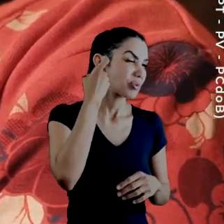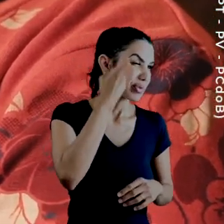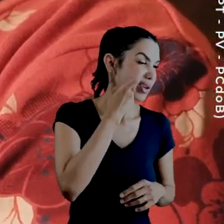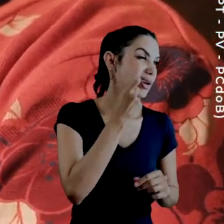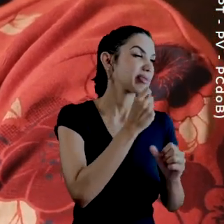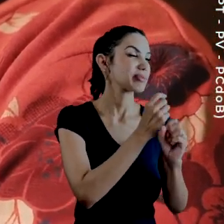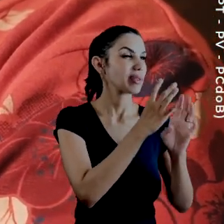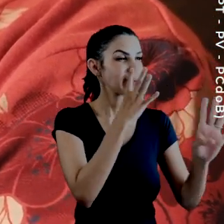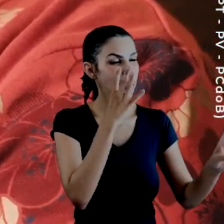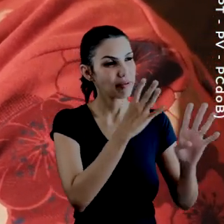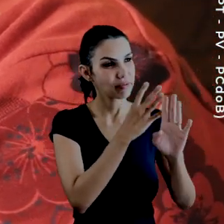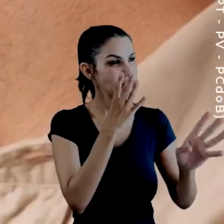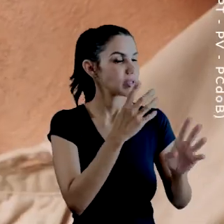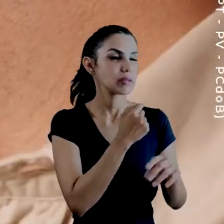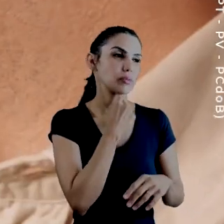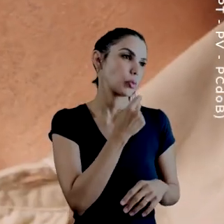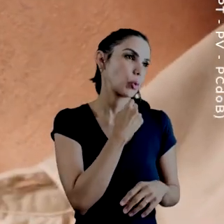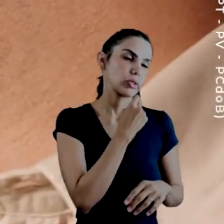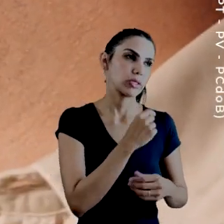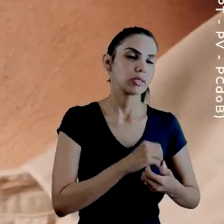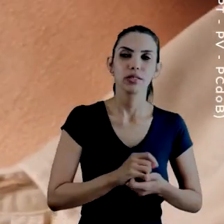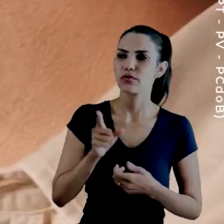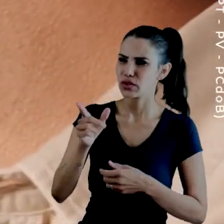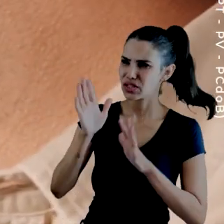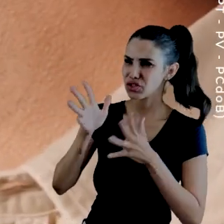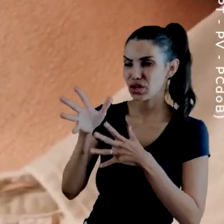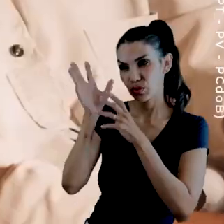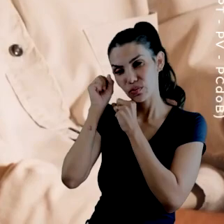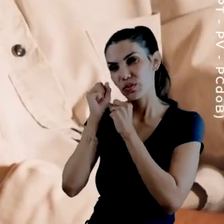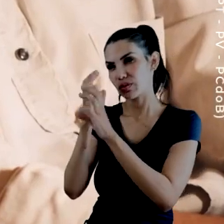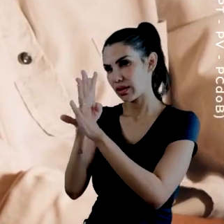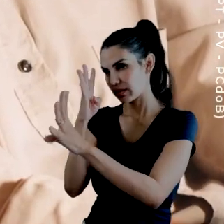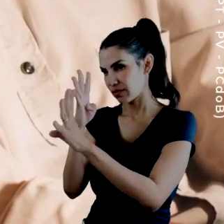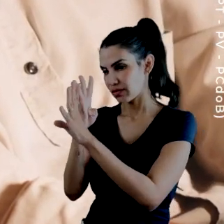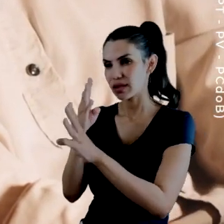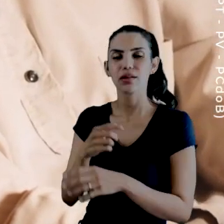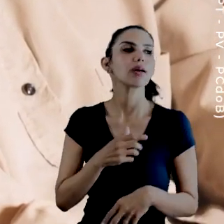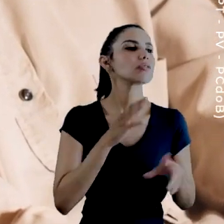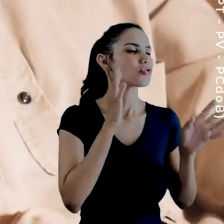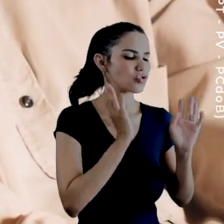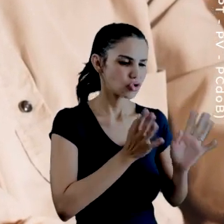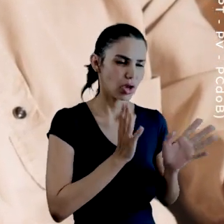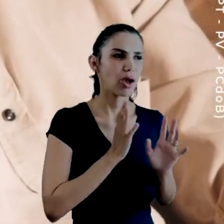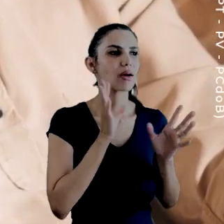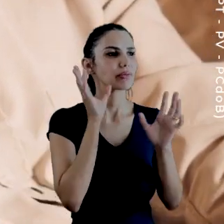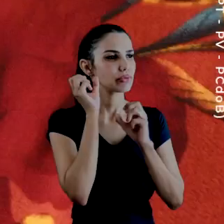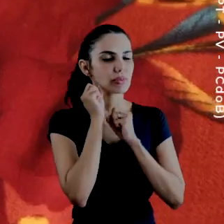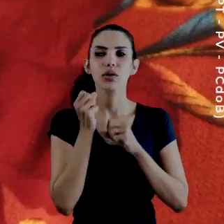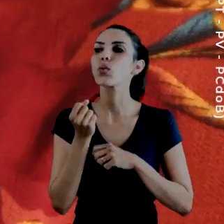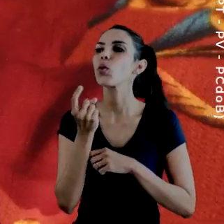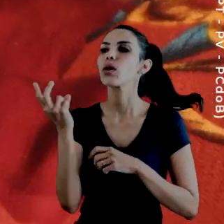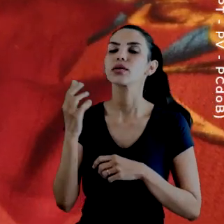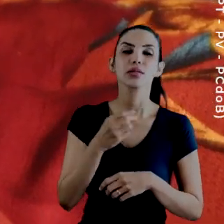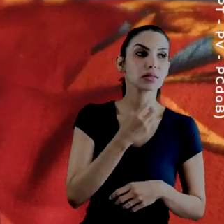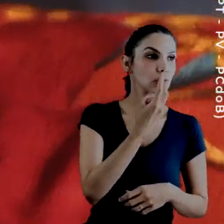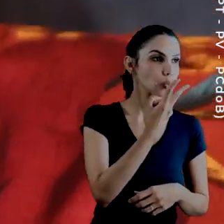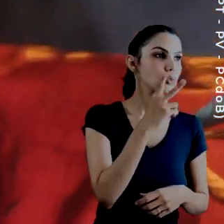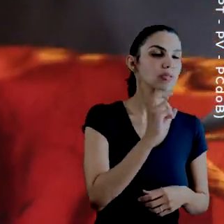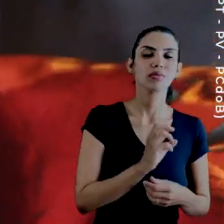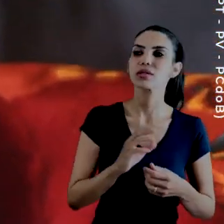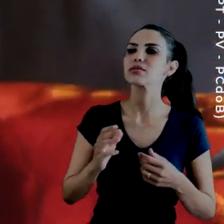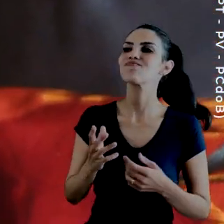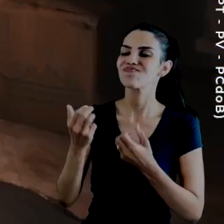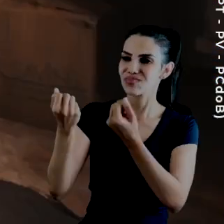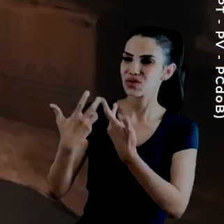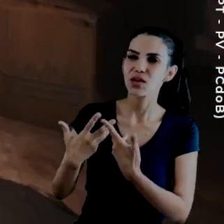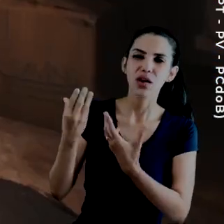consigo ainda. Você já chegou a dormir na fila do Crás? Já. Quantas vezes? Duas. Conta pra